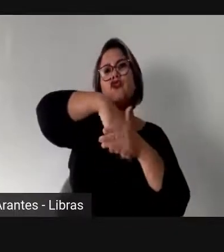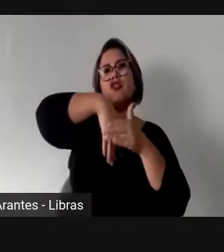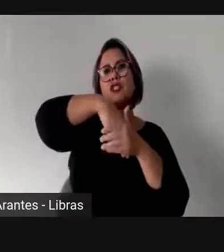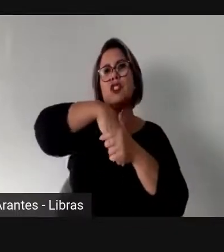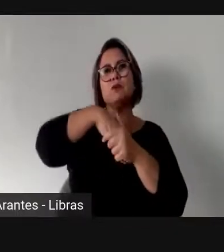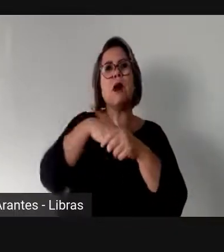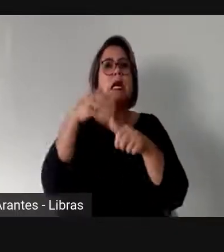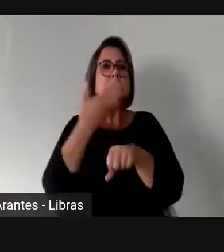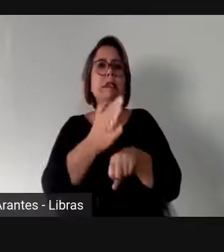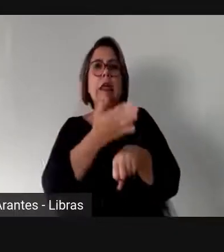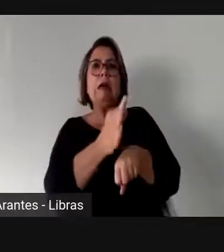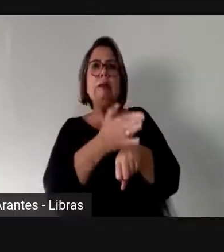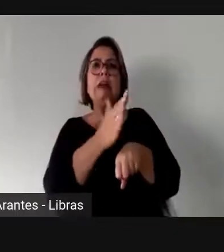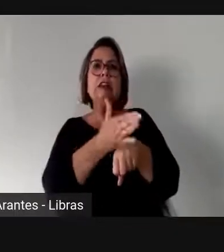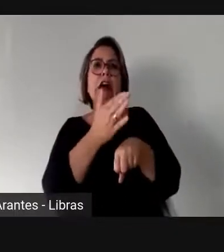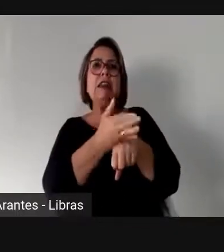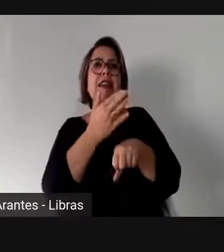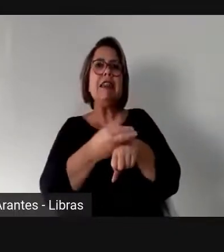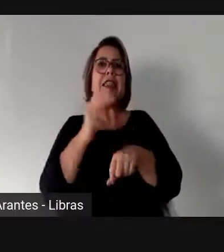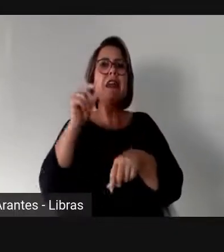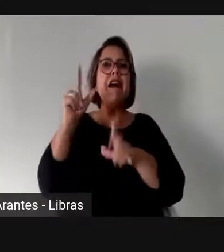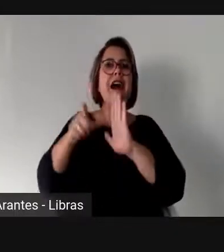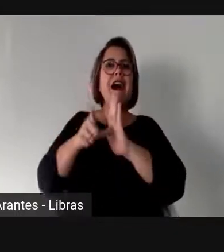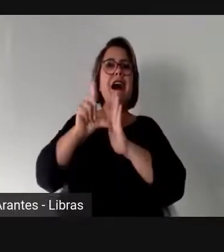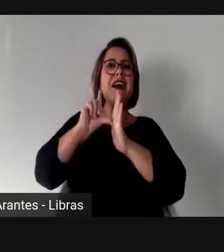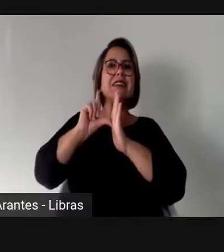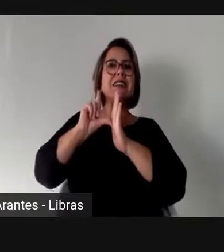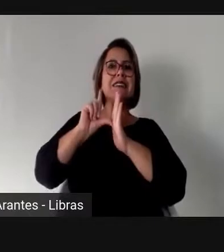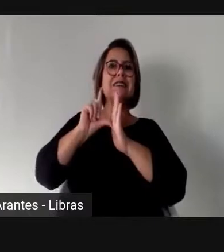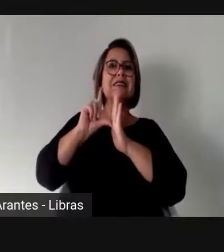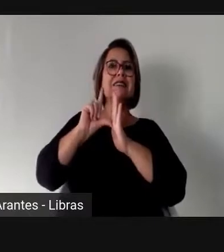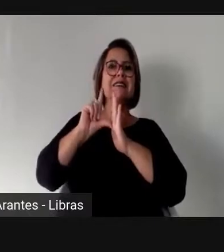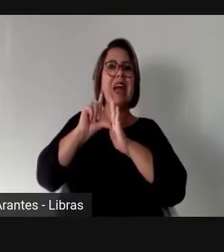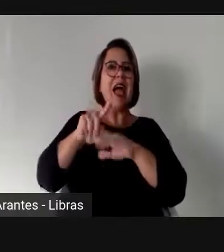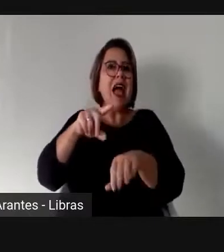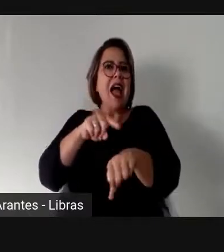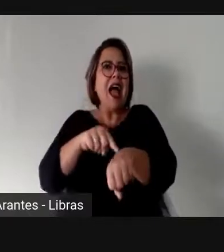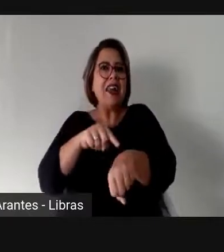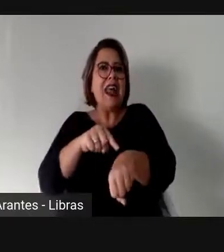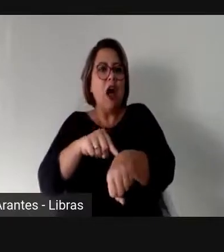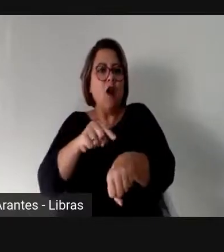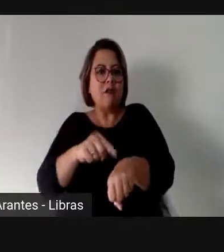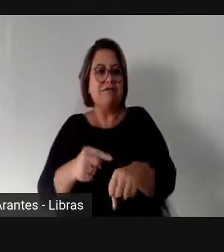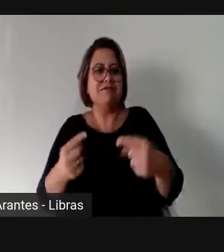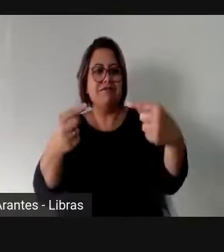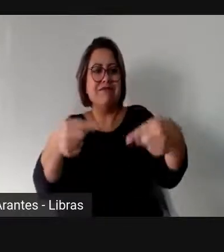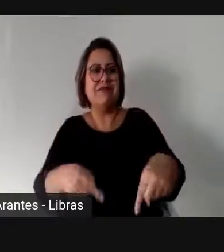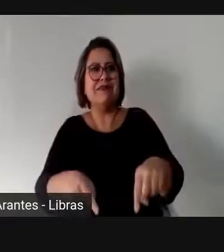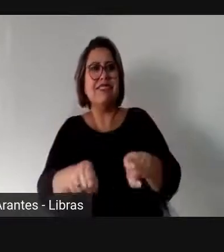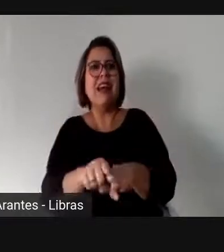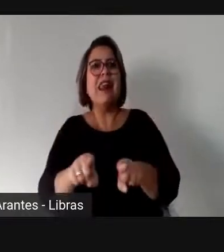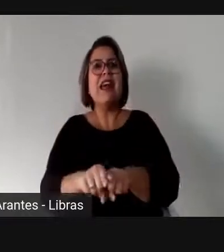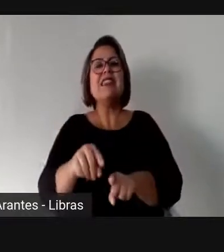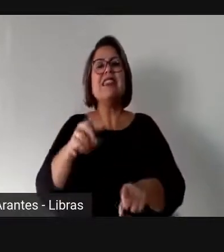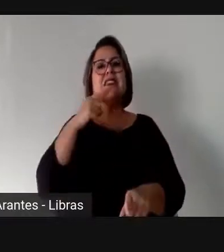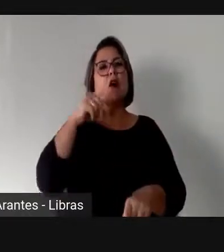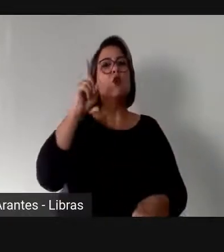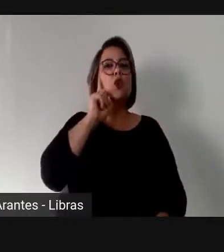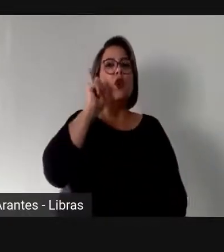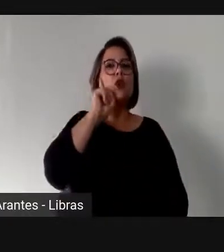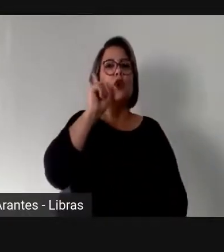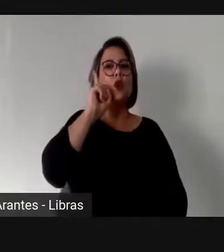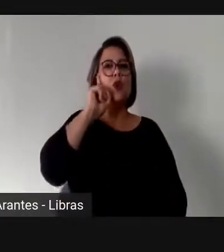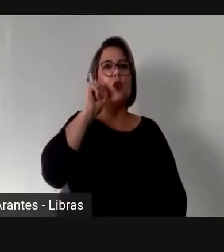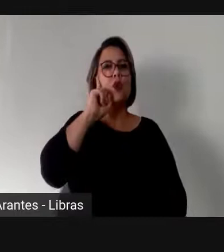cria um time para jogar esse time, um time titular, e aí você treina com esse time titular todos os dias, que são os